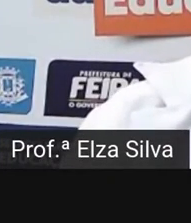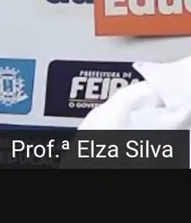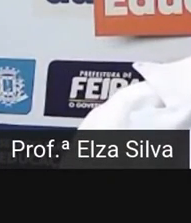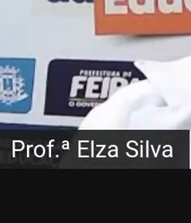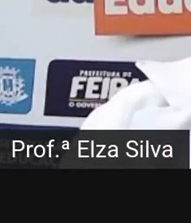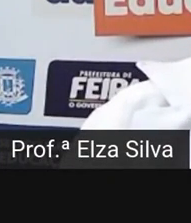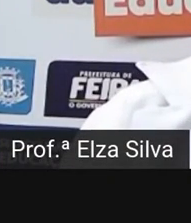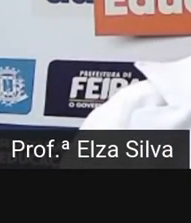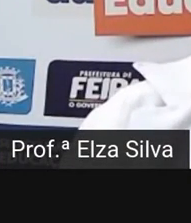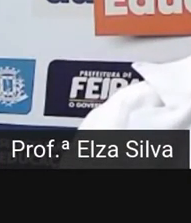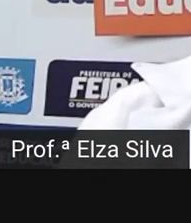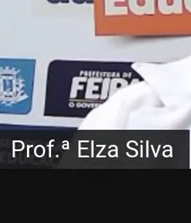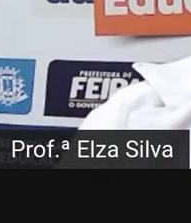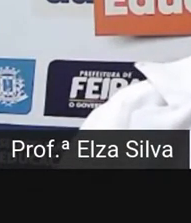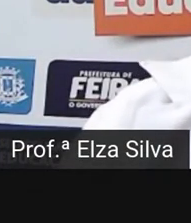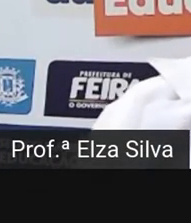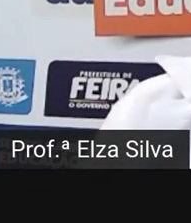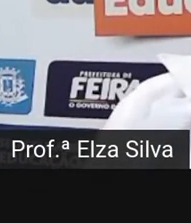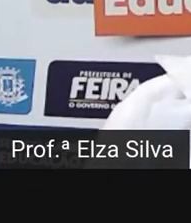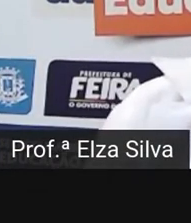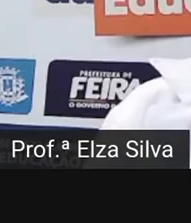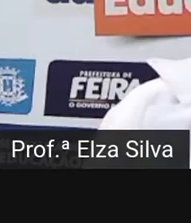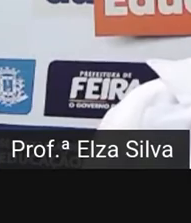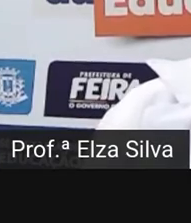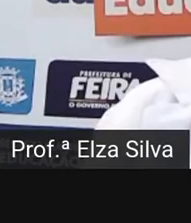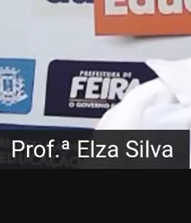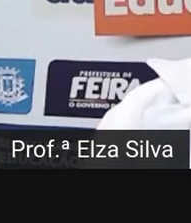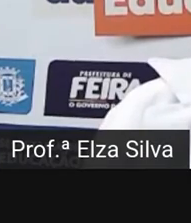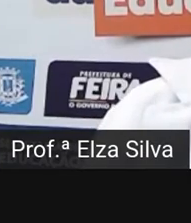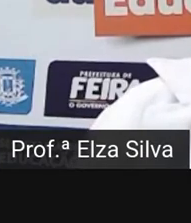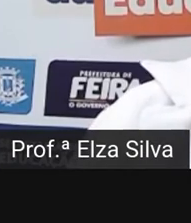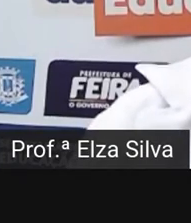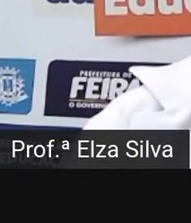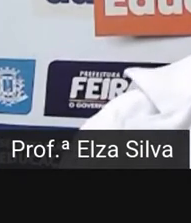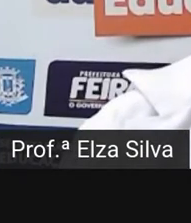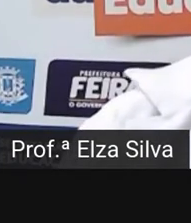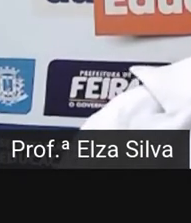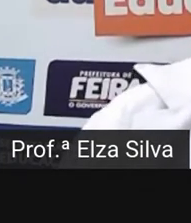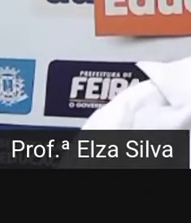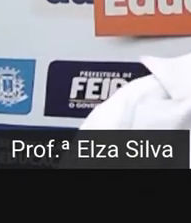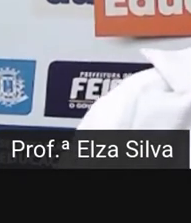Just a moment, please. Só um minutinho, por favor. Ok, students.